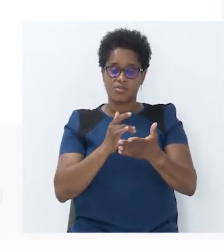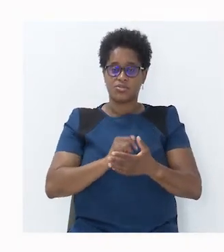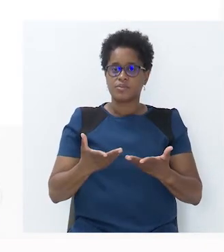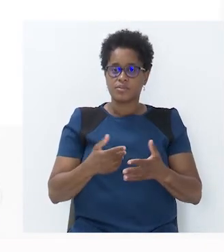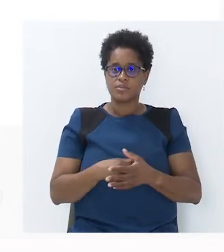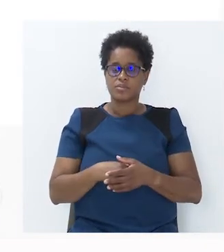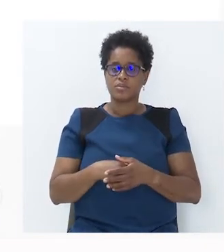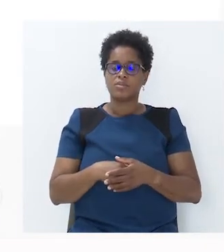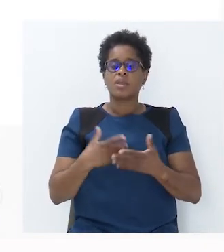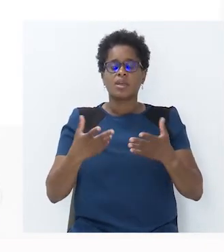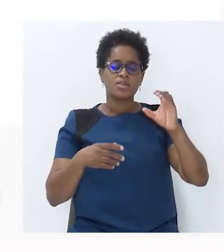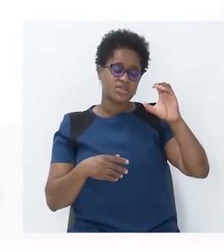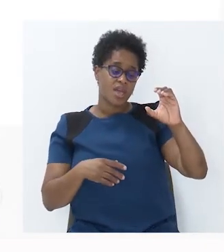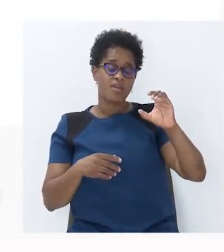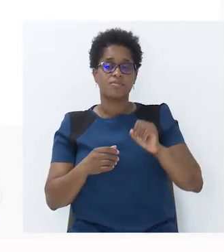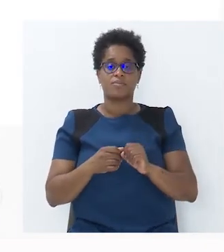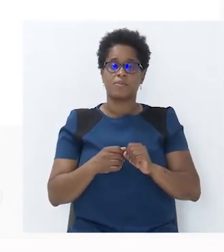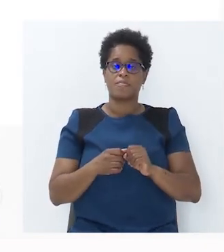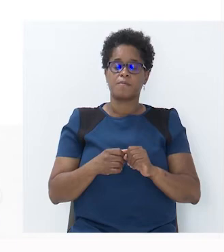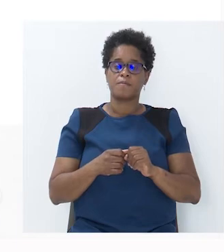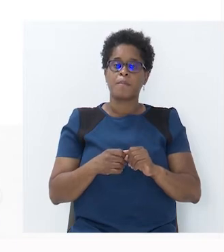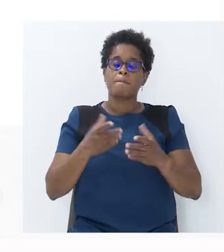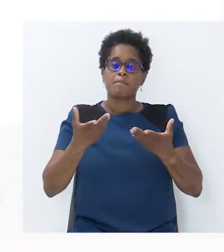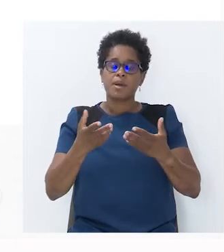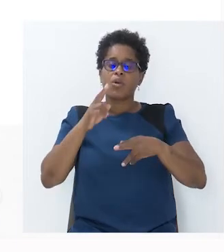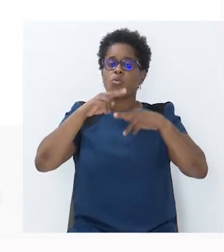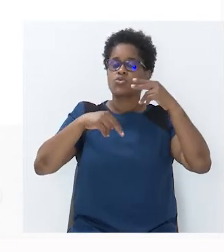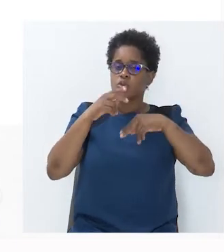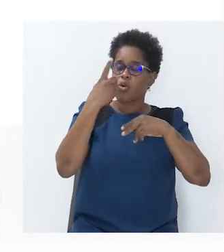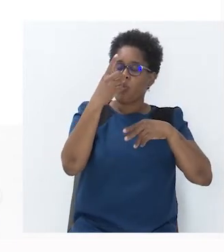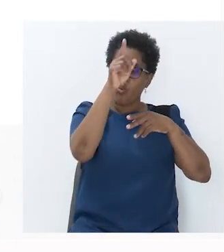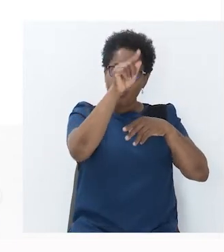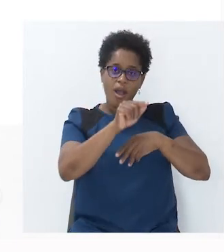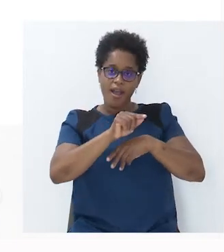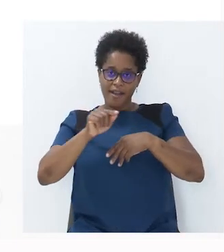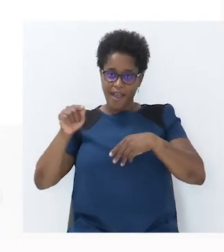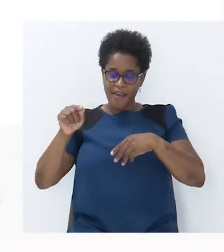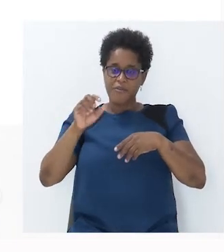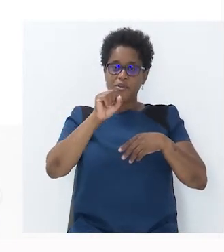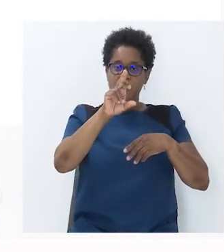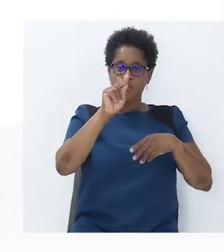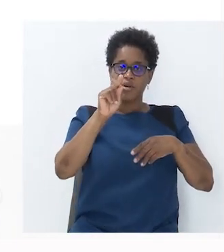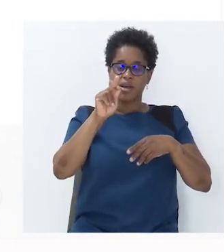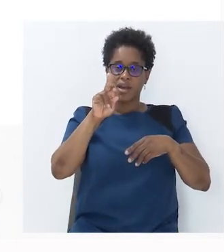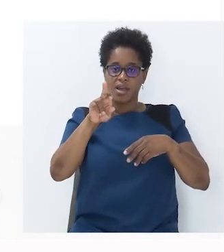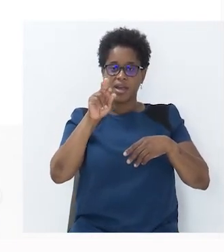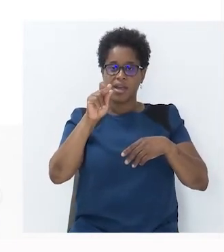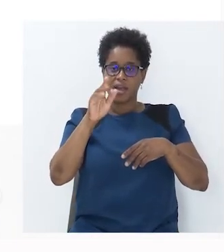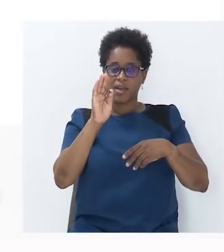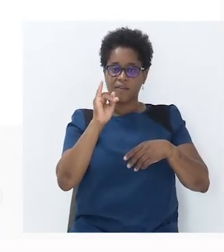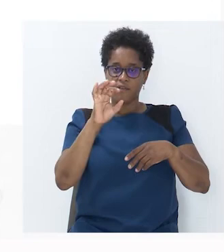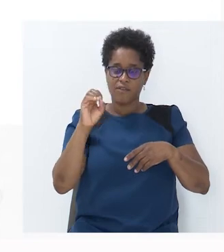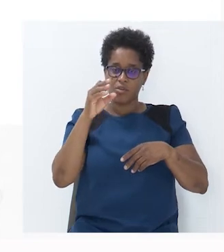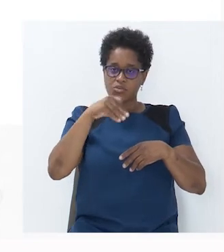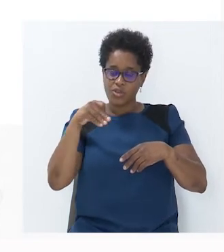E a linha C, que é para construir o gráfico da proporcionalidade direta. Nós temos